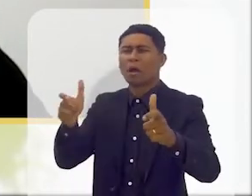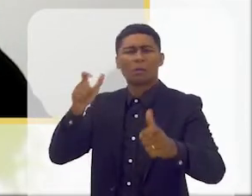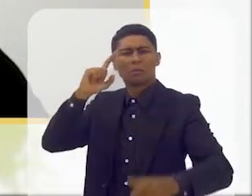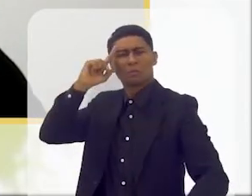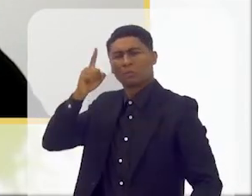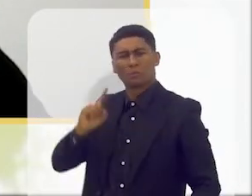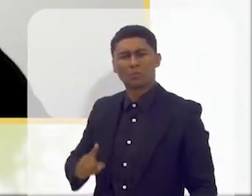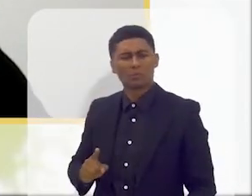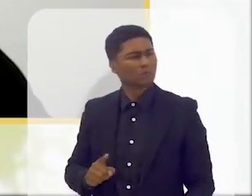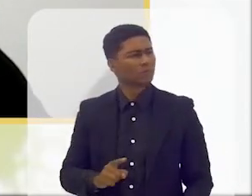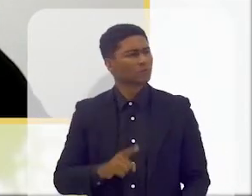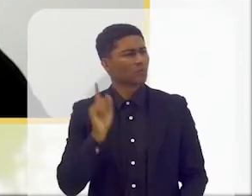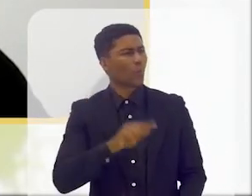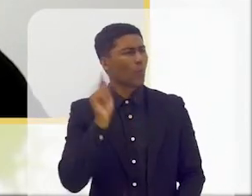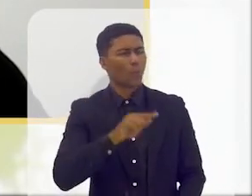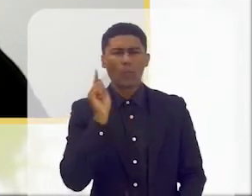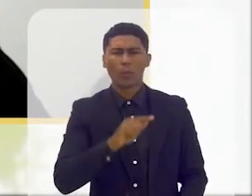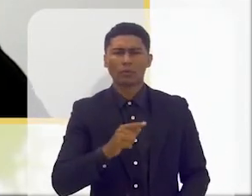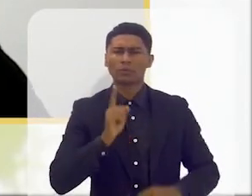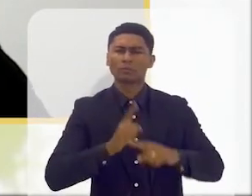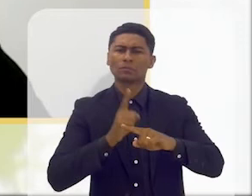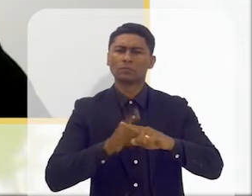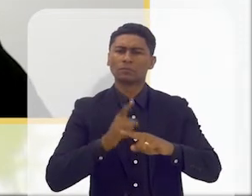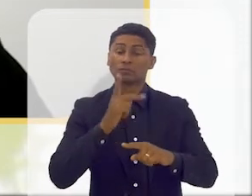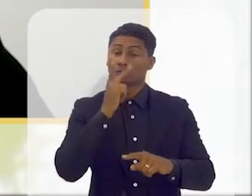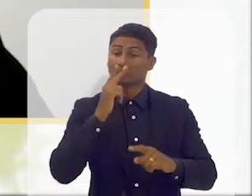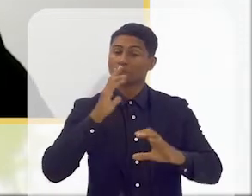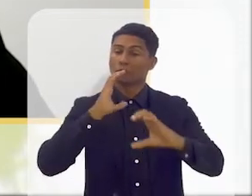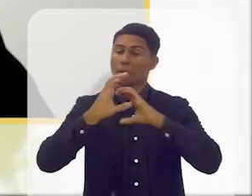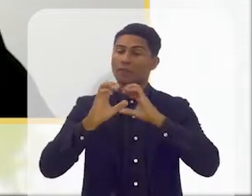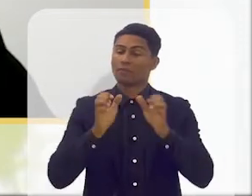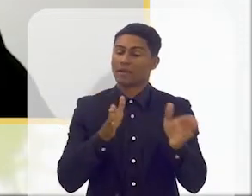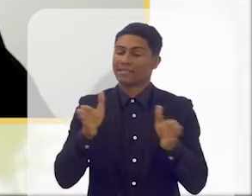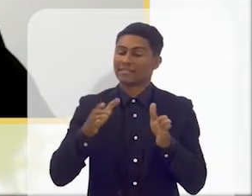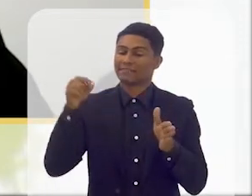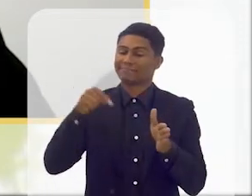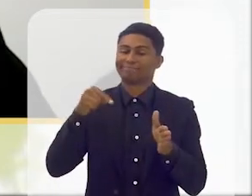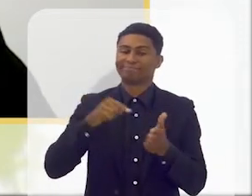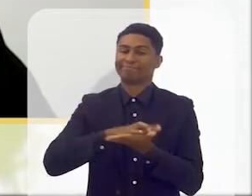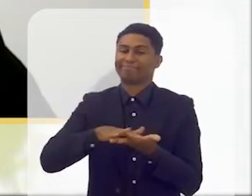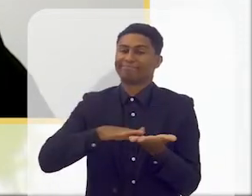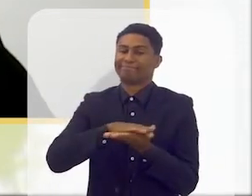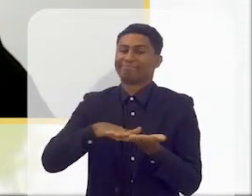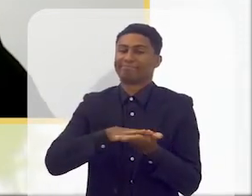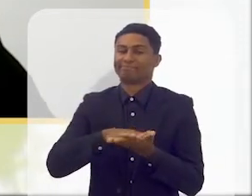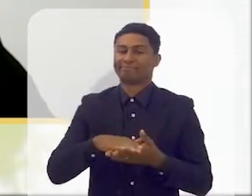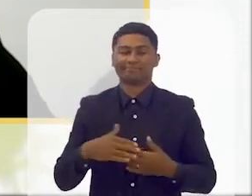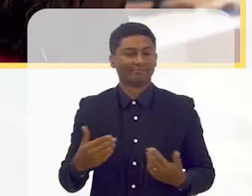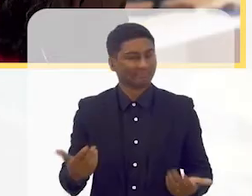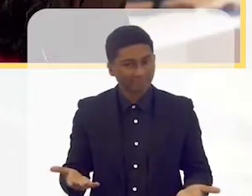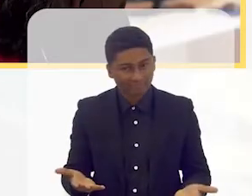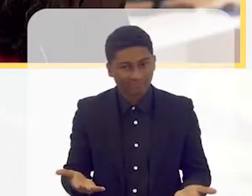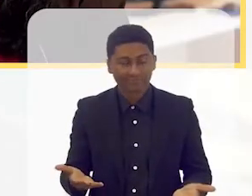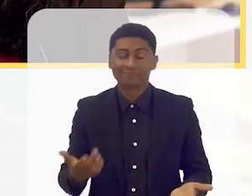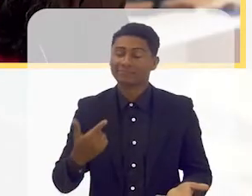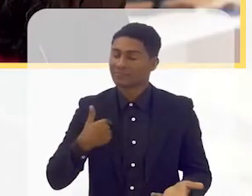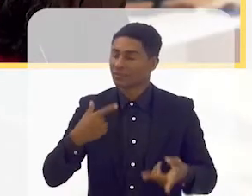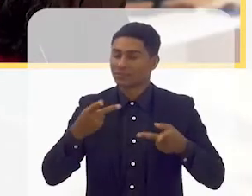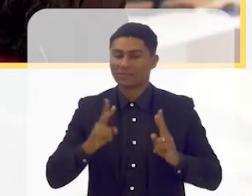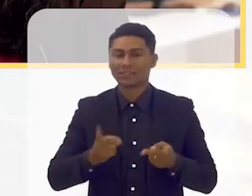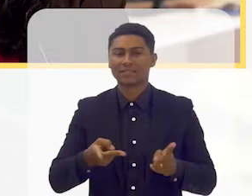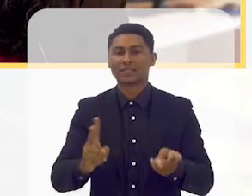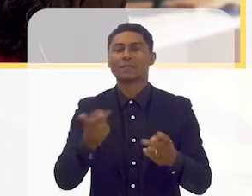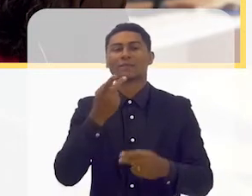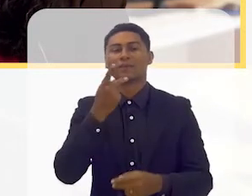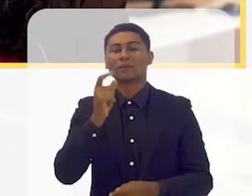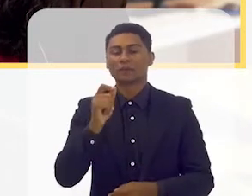o que se estava a dizer, porque não estávamos a fazer uma comunicação acessível. Digamos que é o que eu costumo dizer,